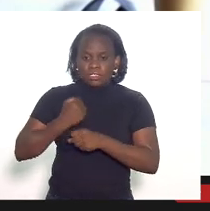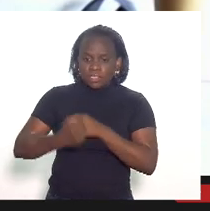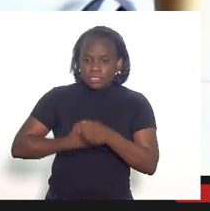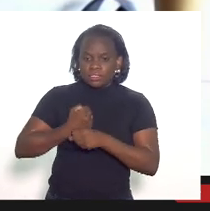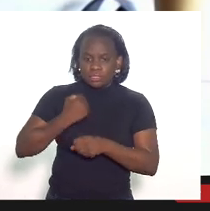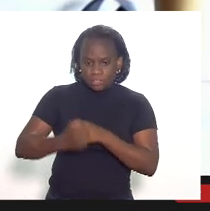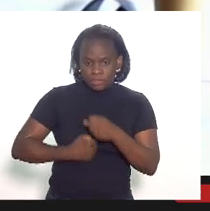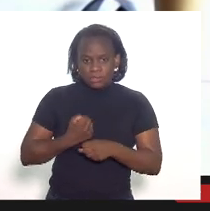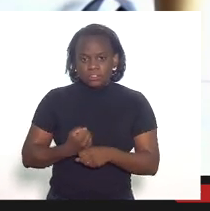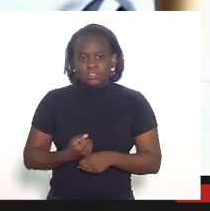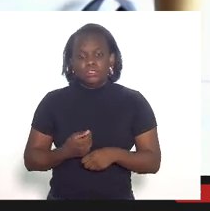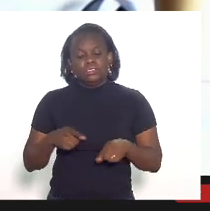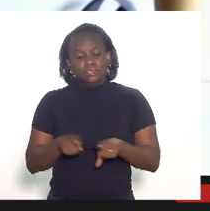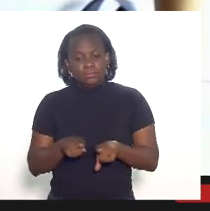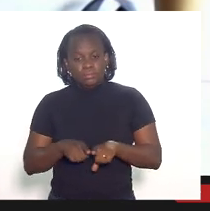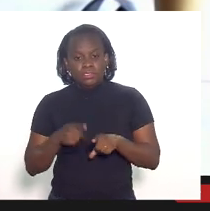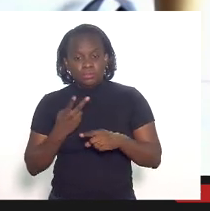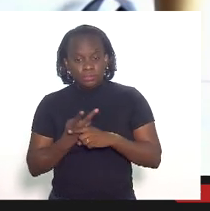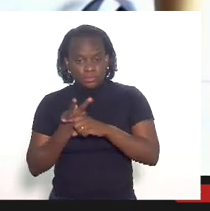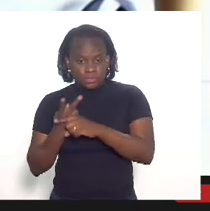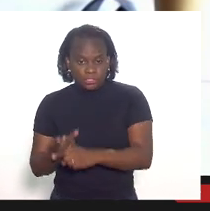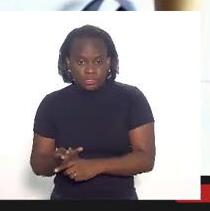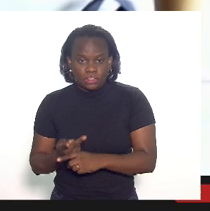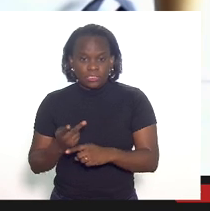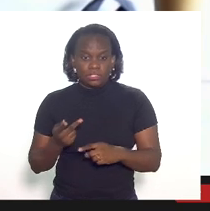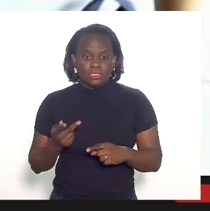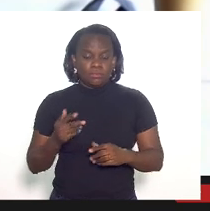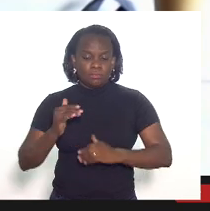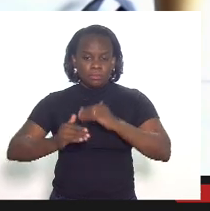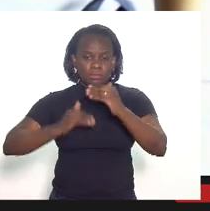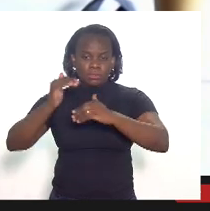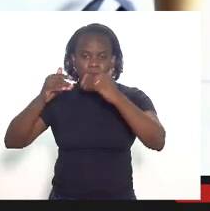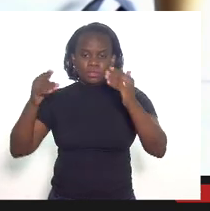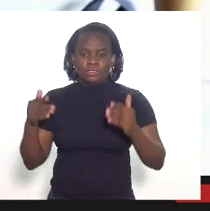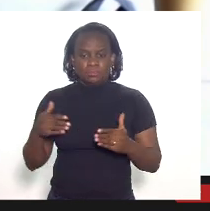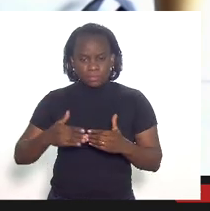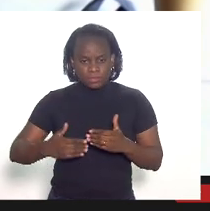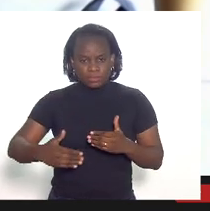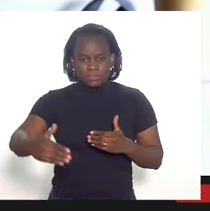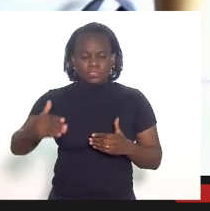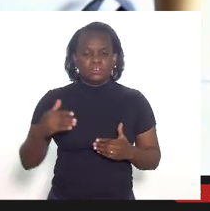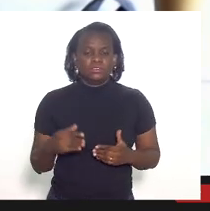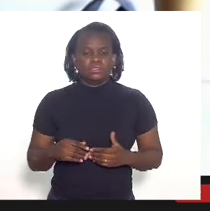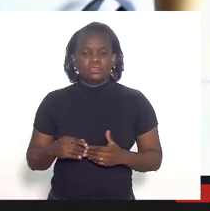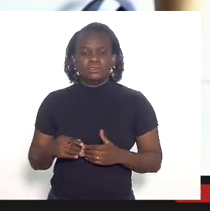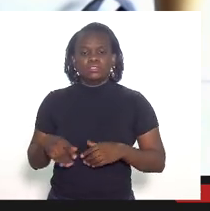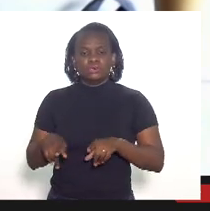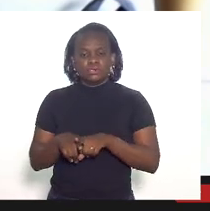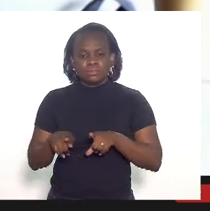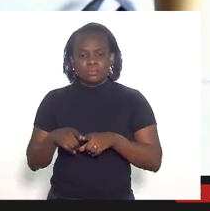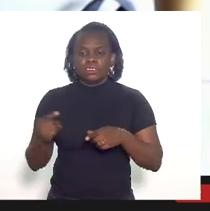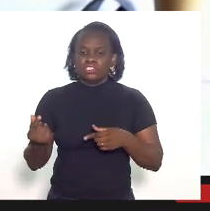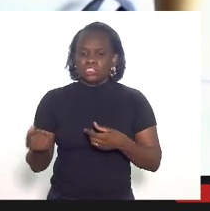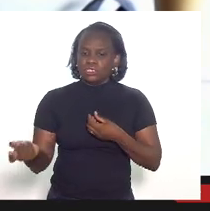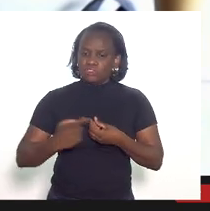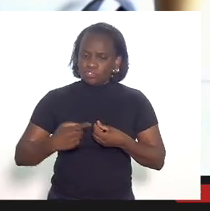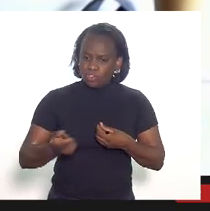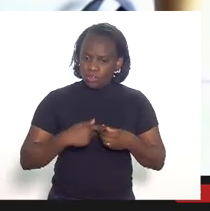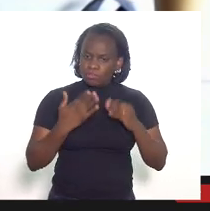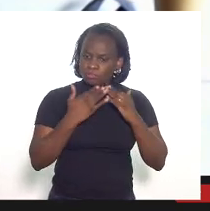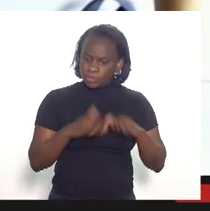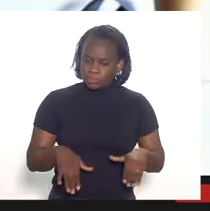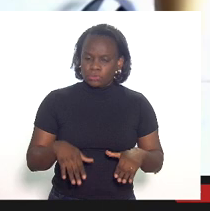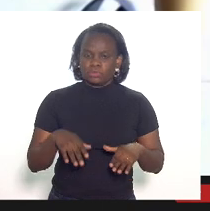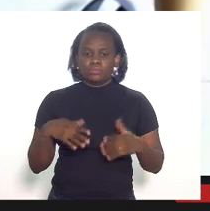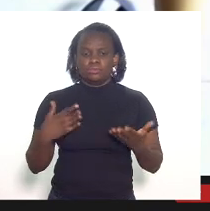e buscar avanços daqui pra frente e ressarcimento em relação